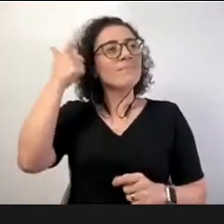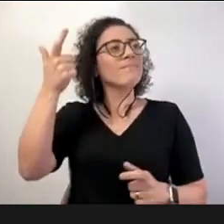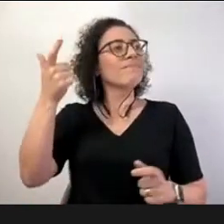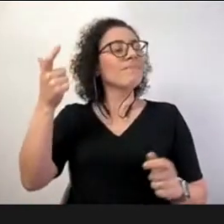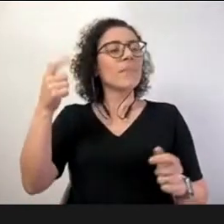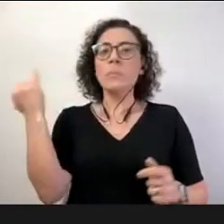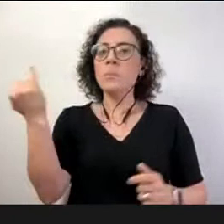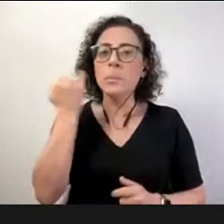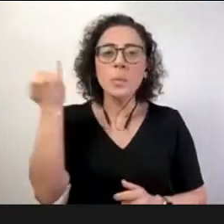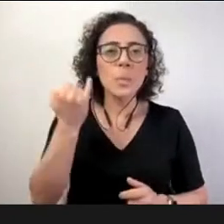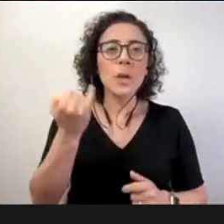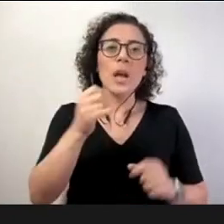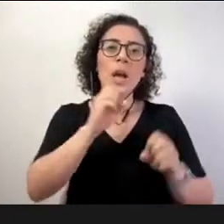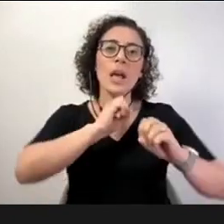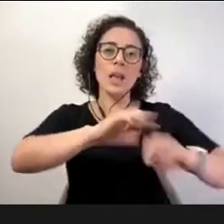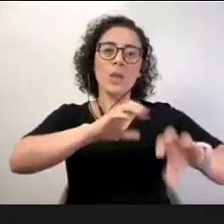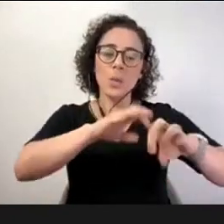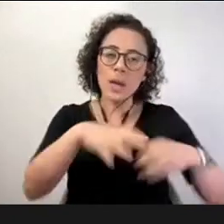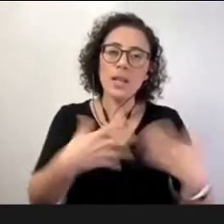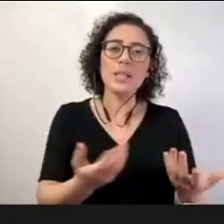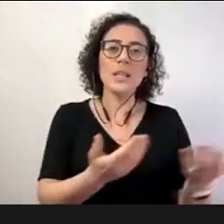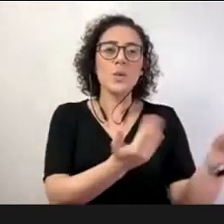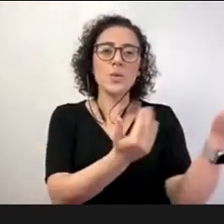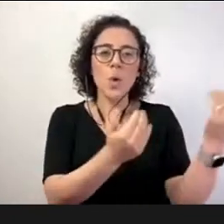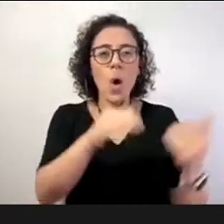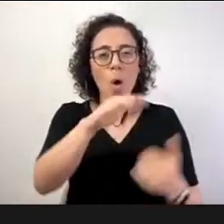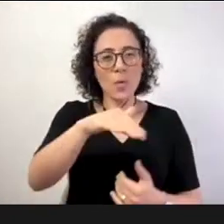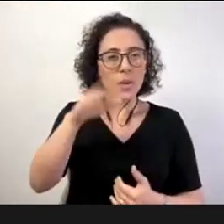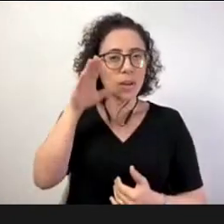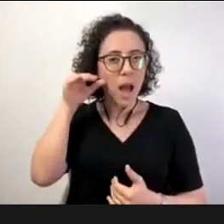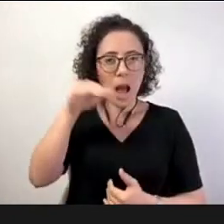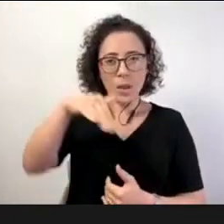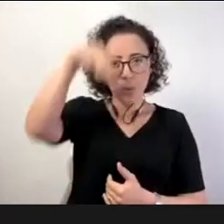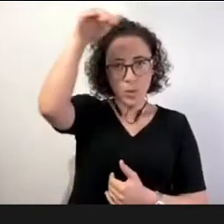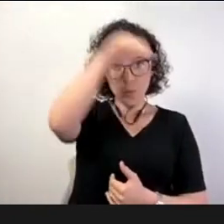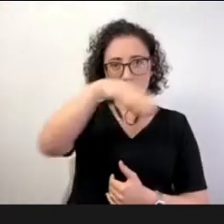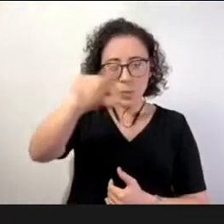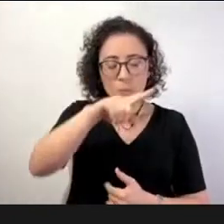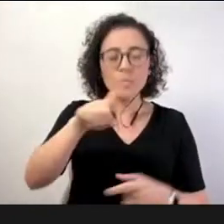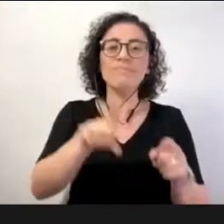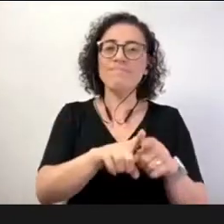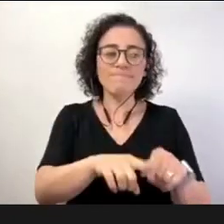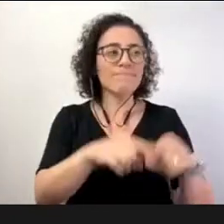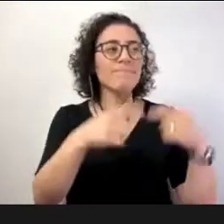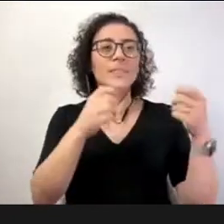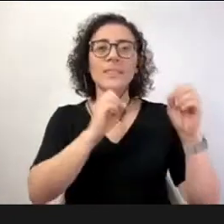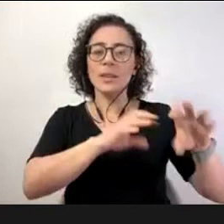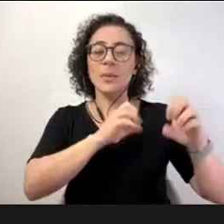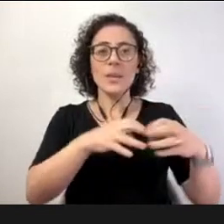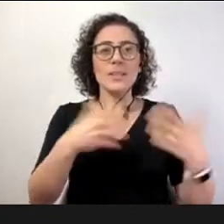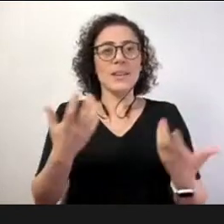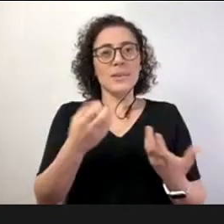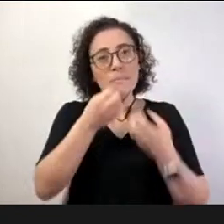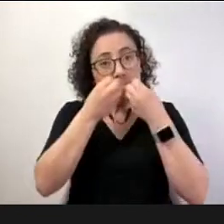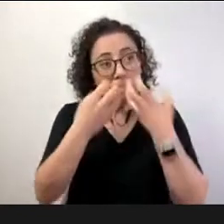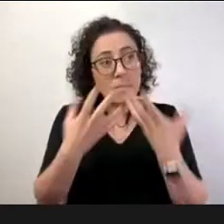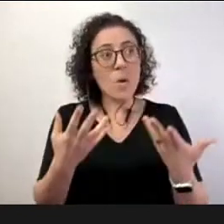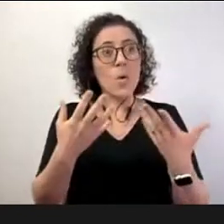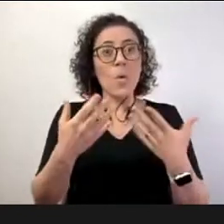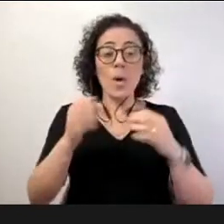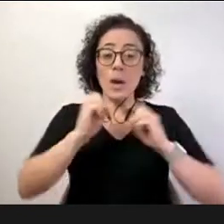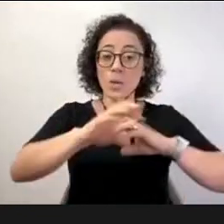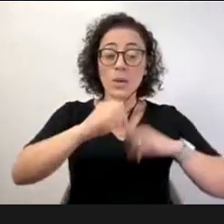especificamente com educação profissional, era o que eu queria buscar. E que bom que estou aqui, né? Estou no Senac há 12 anos,